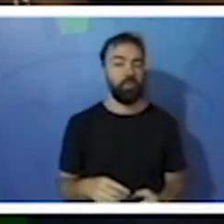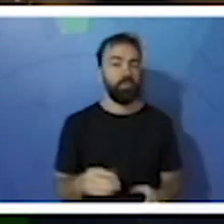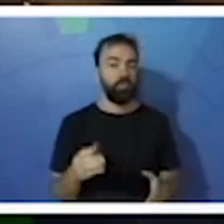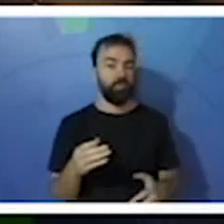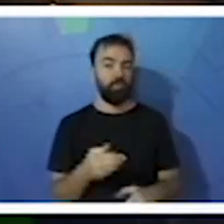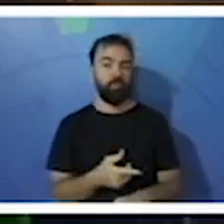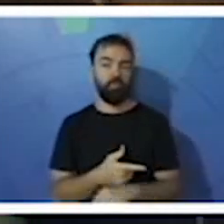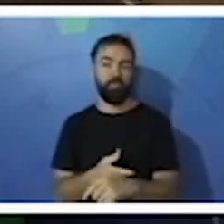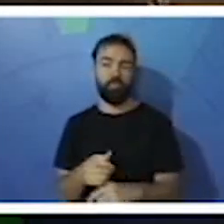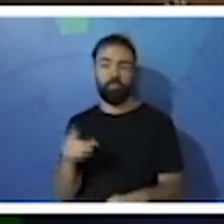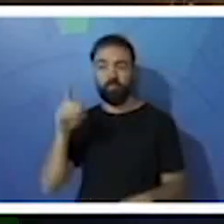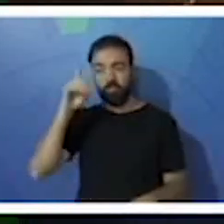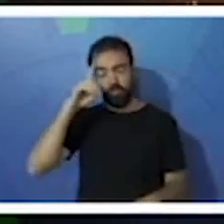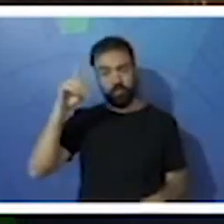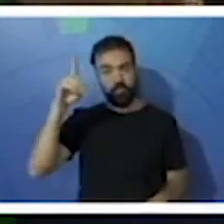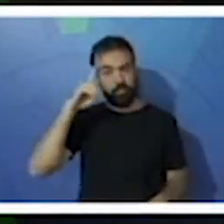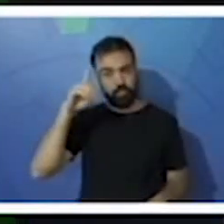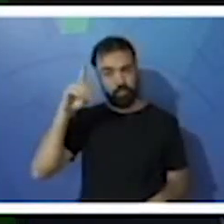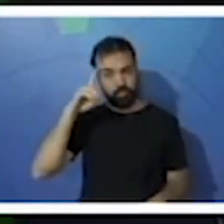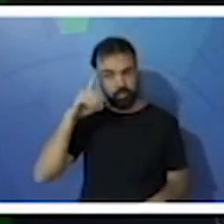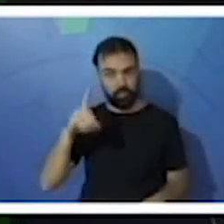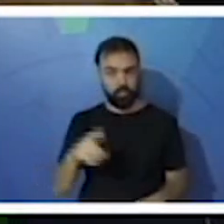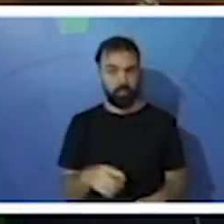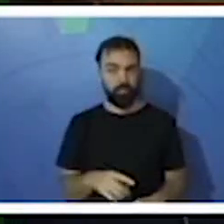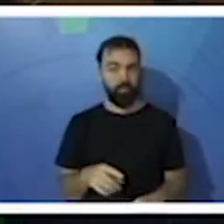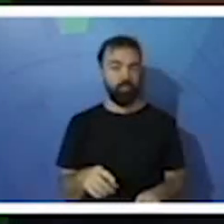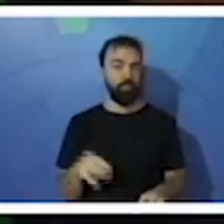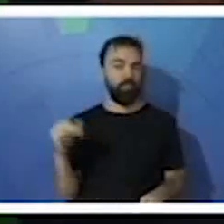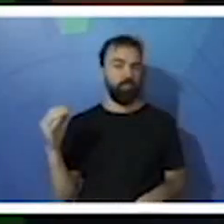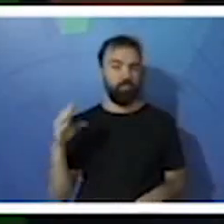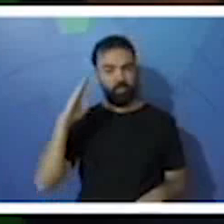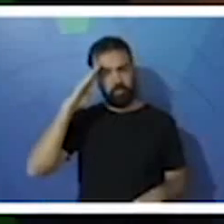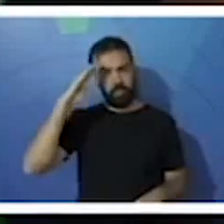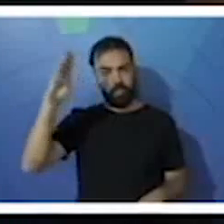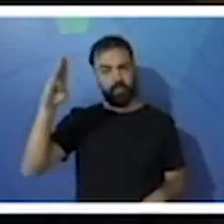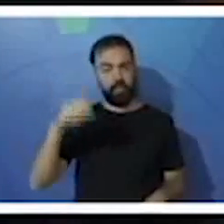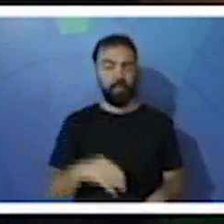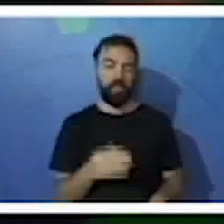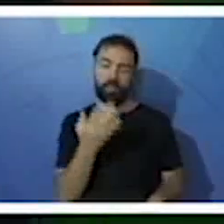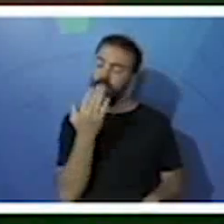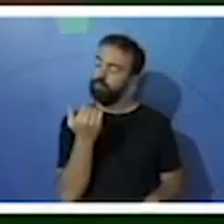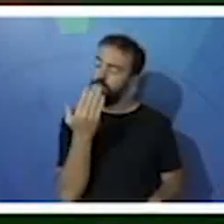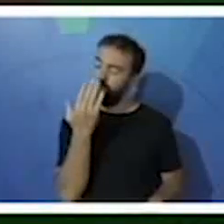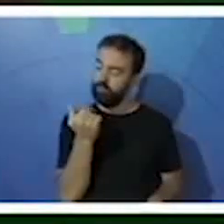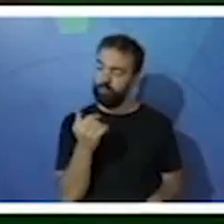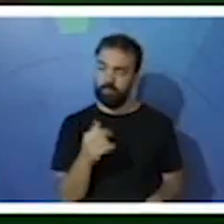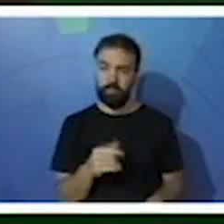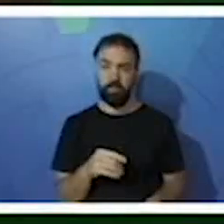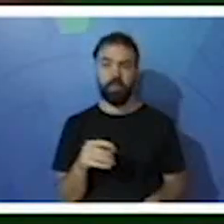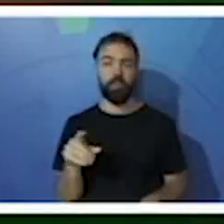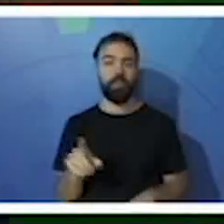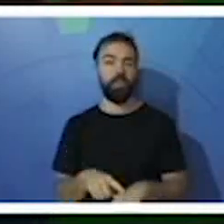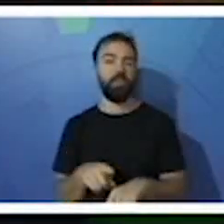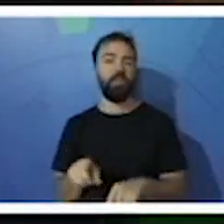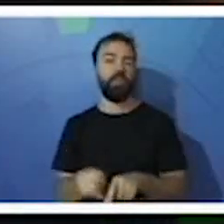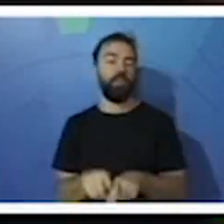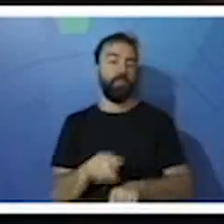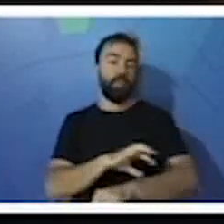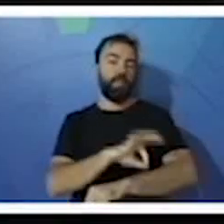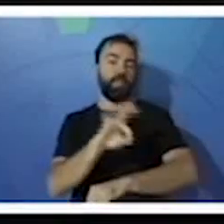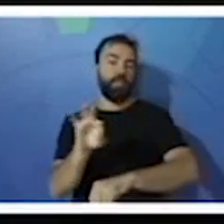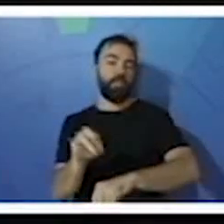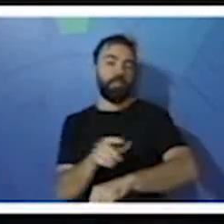diárias, principalmente na alimentação. Elas utilizam muito o bico. A limpeza das penas,